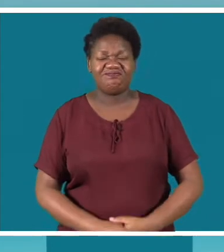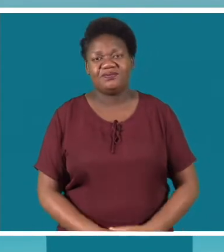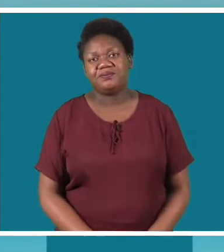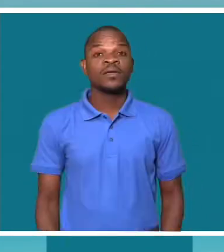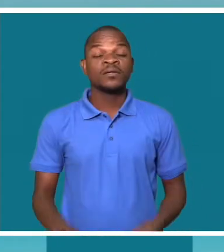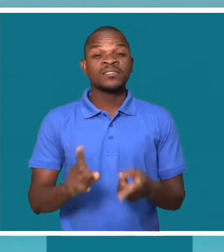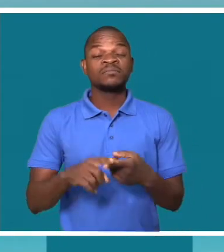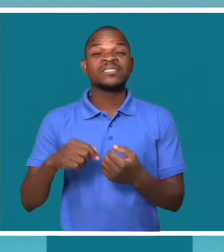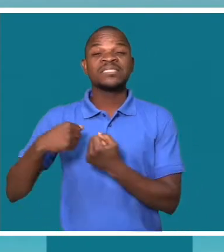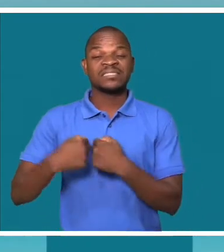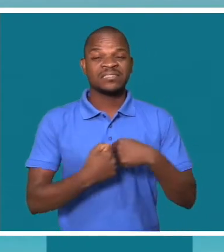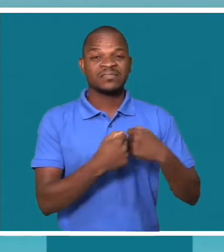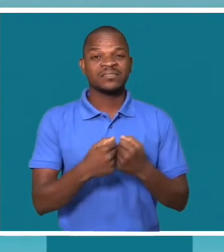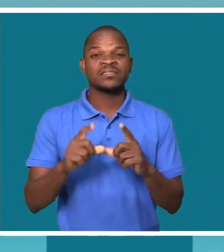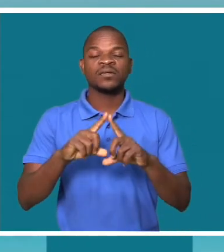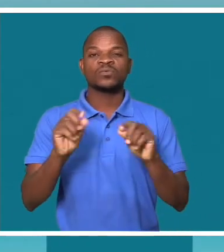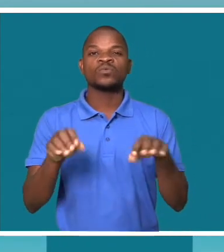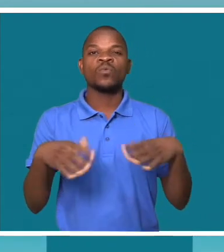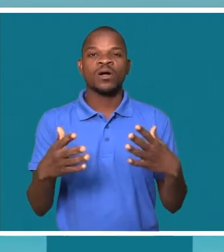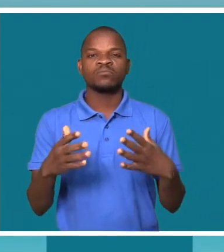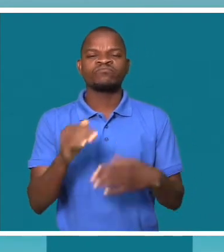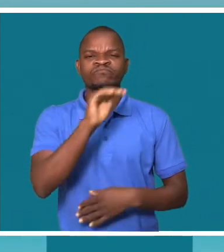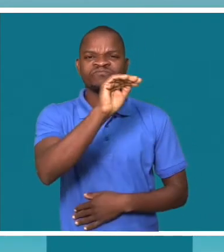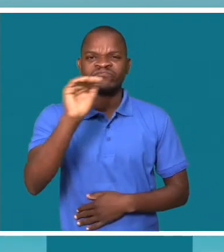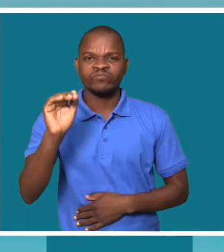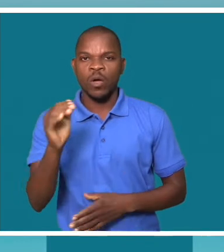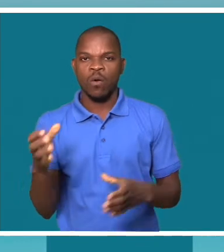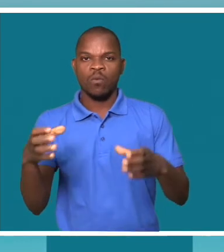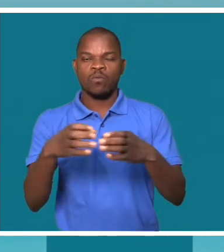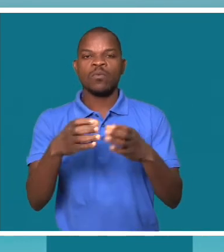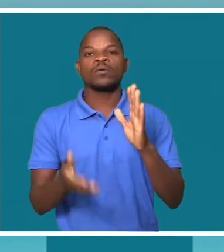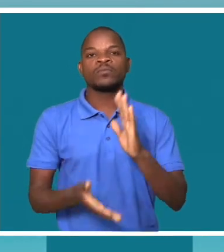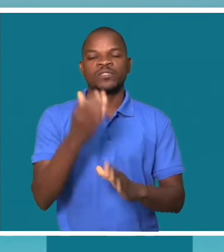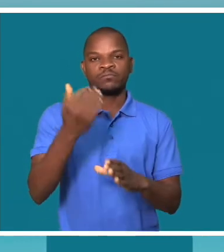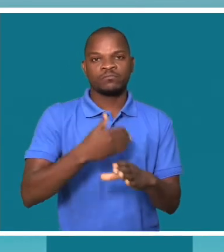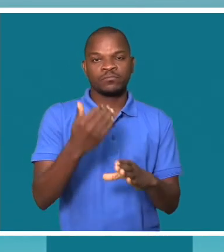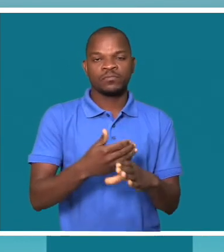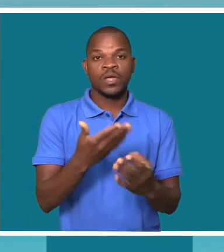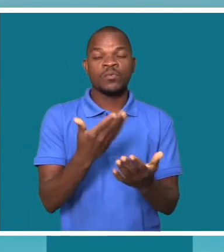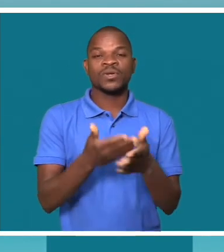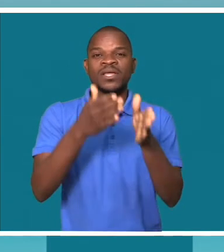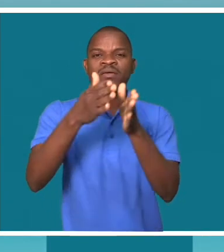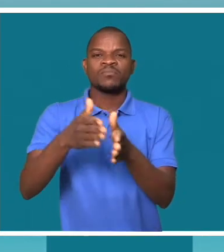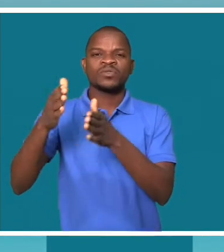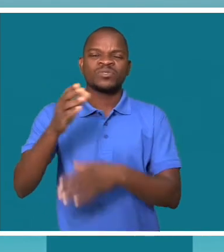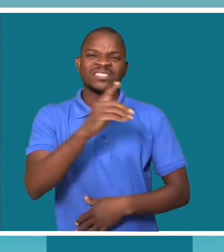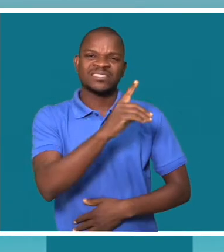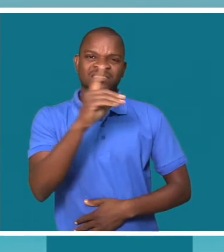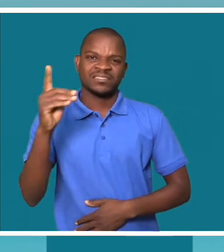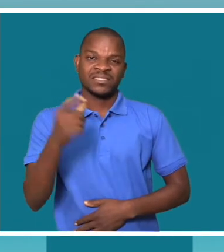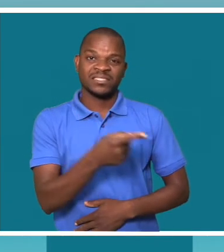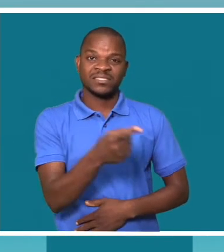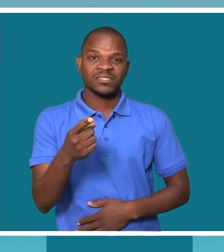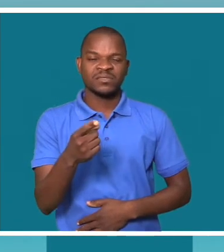desportivas. Apenas o desafio estava em juntar o grupo para começar a treinar, porque, como costumam dizer as pessoas com deficiência,